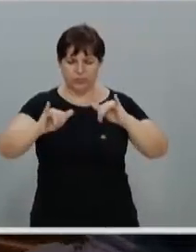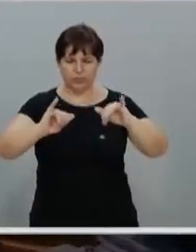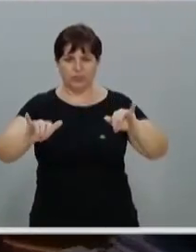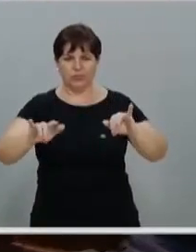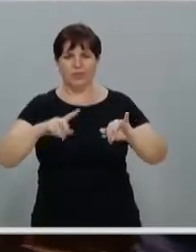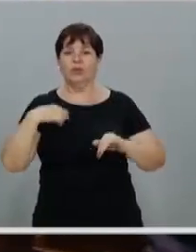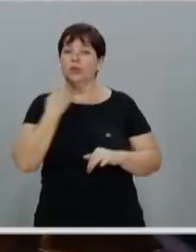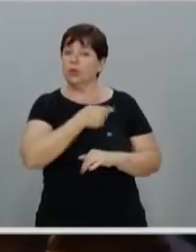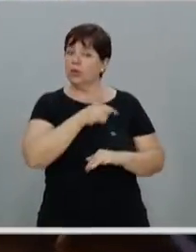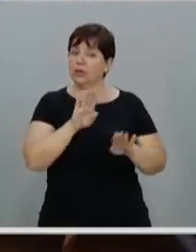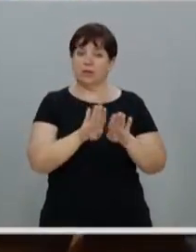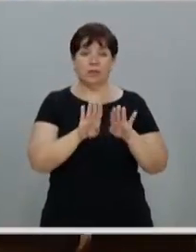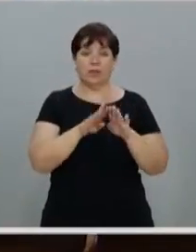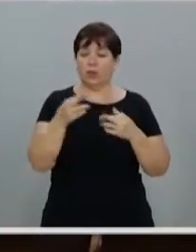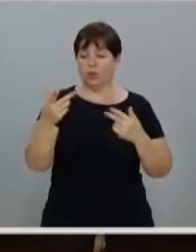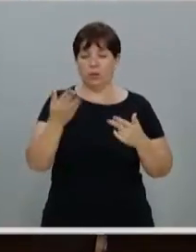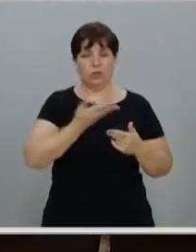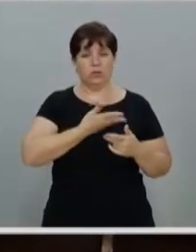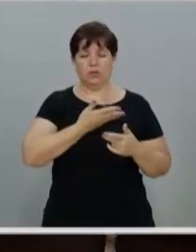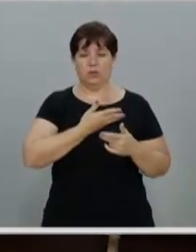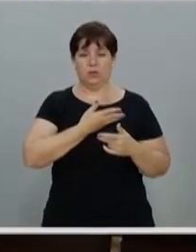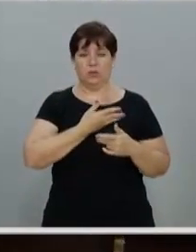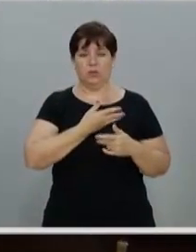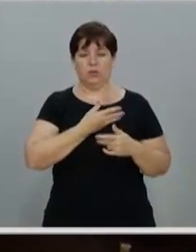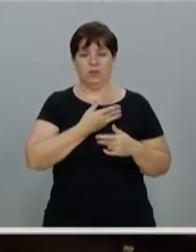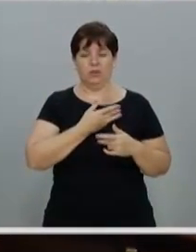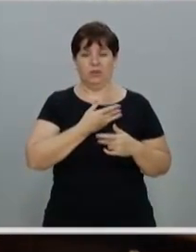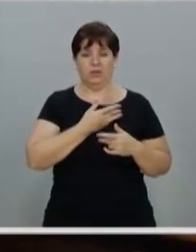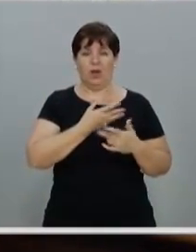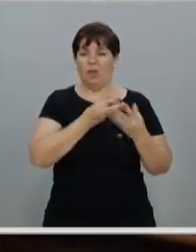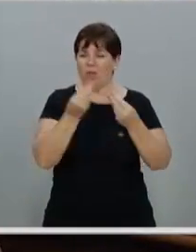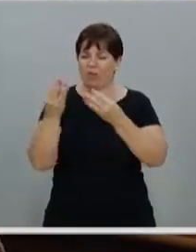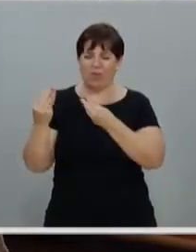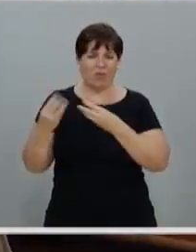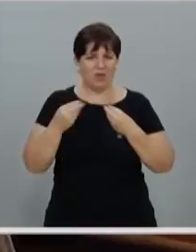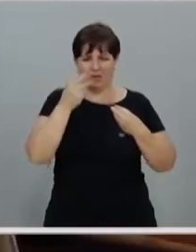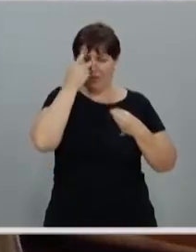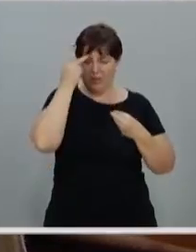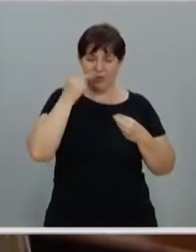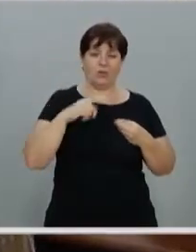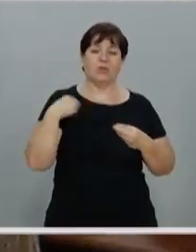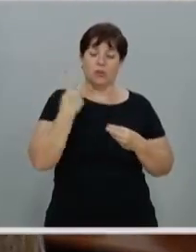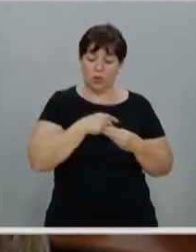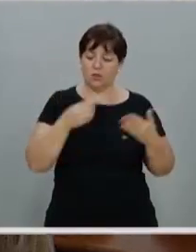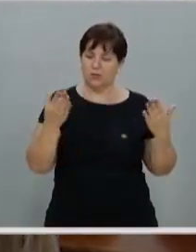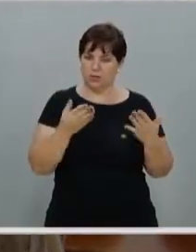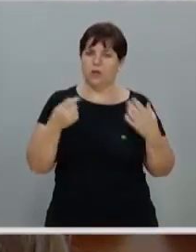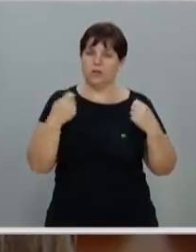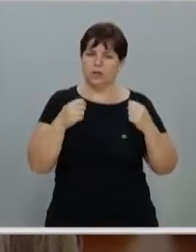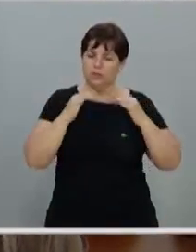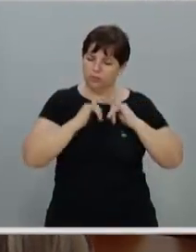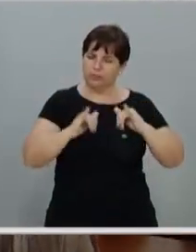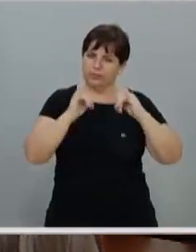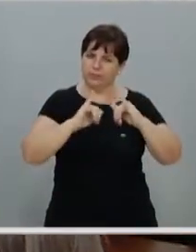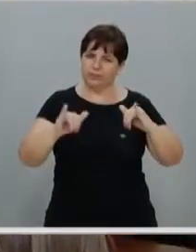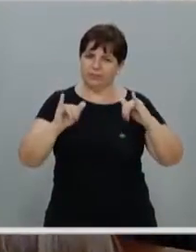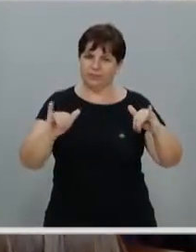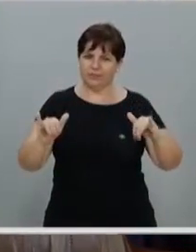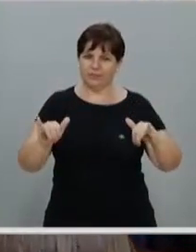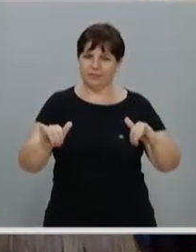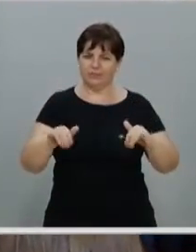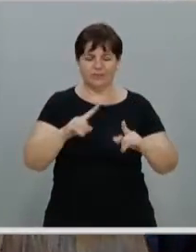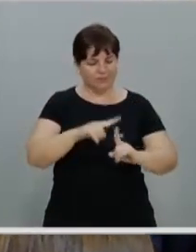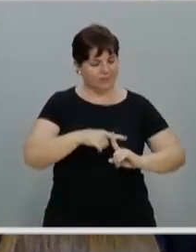Não mais 72, mas centenas que nós estamos aqui. Mas centenas e milhares de cristãos